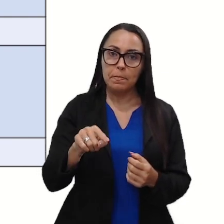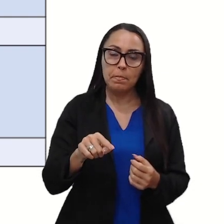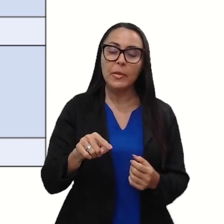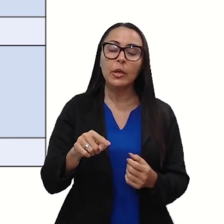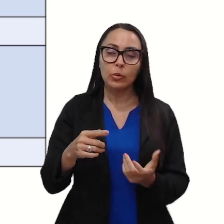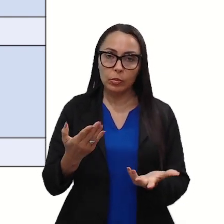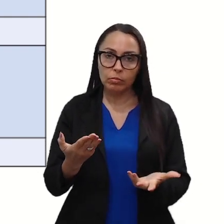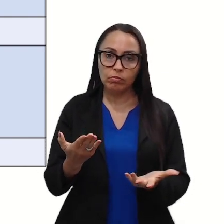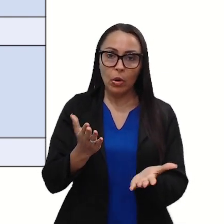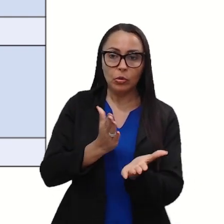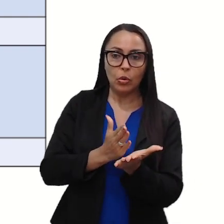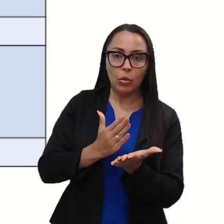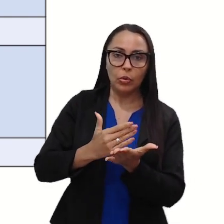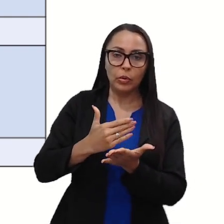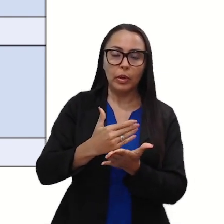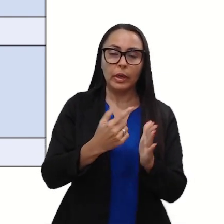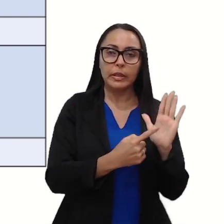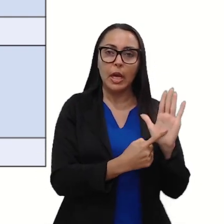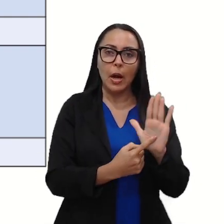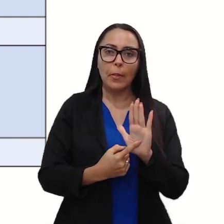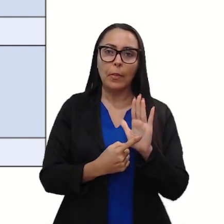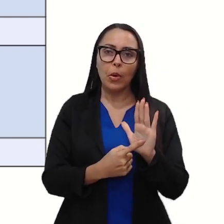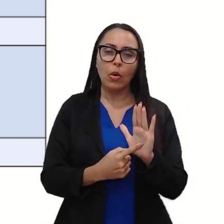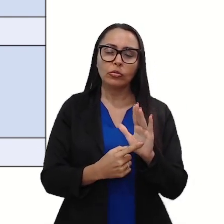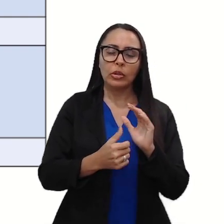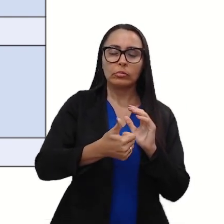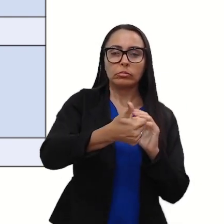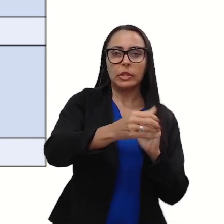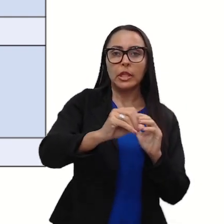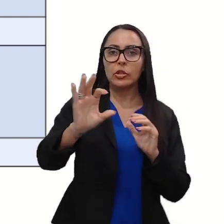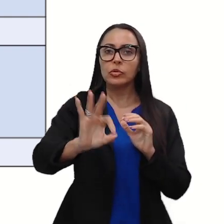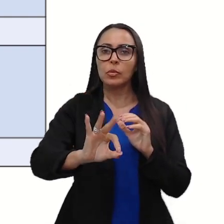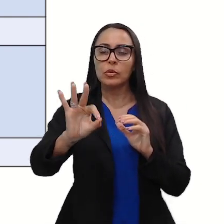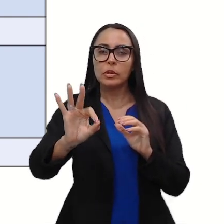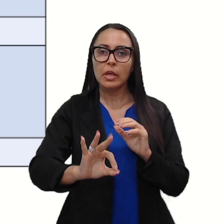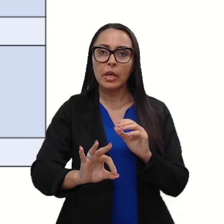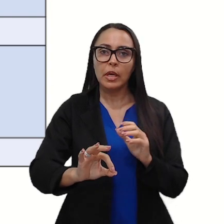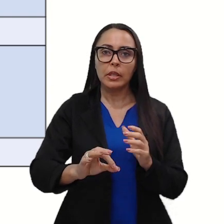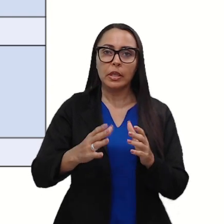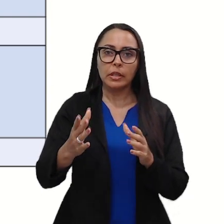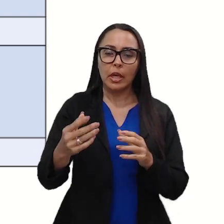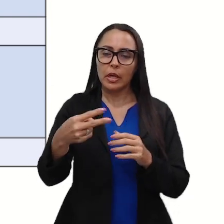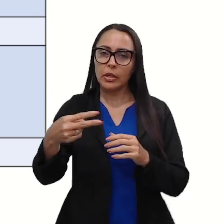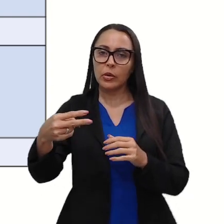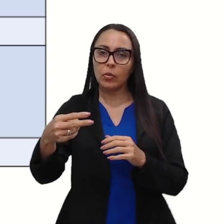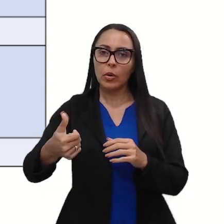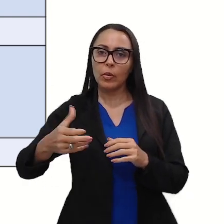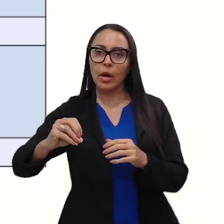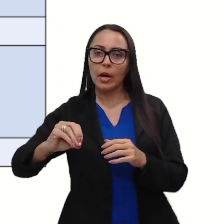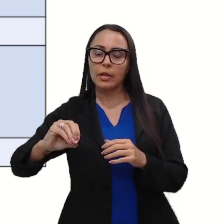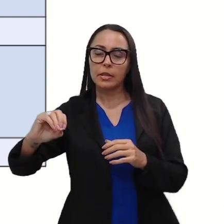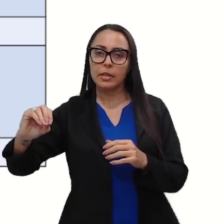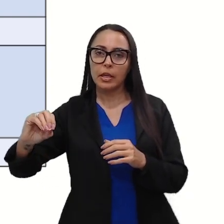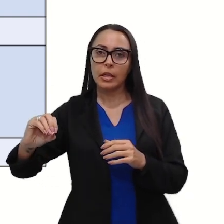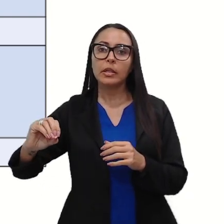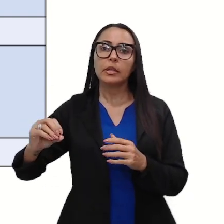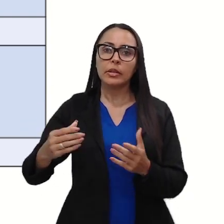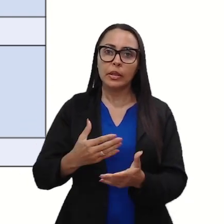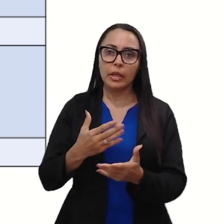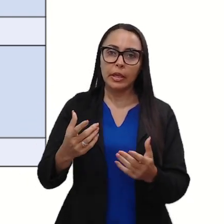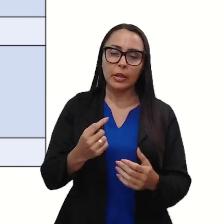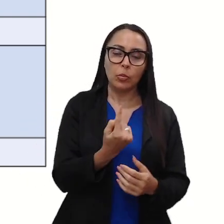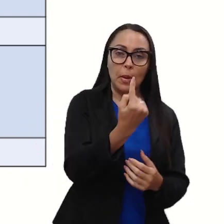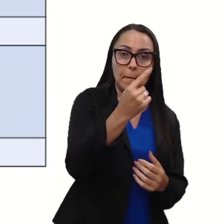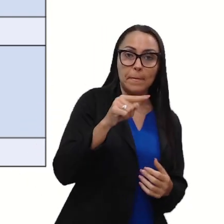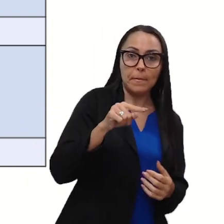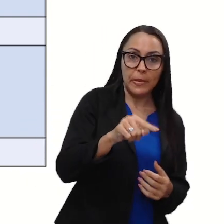E a amostra verificada de 10% que corresponde a 100 unidades. Ou seja, das mil unidades produzidas